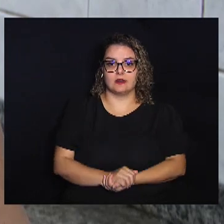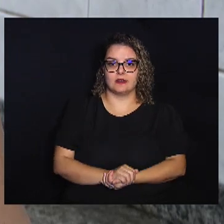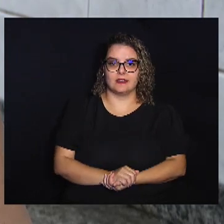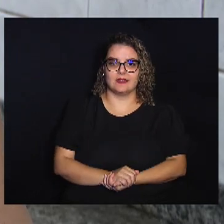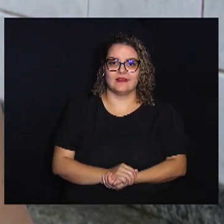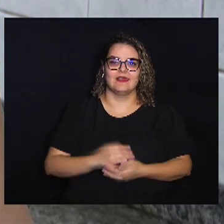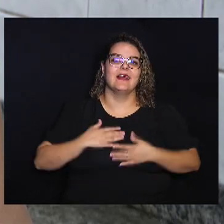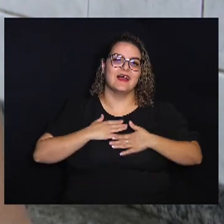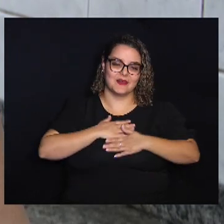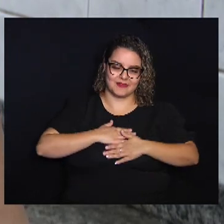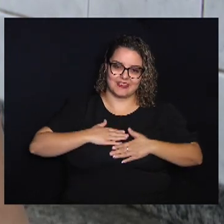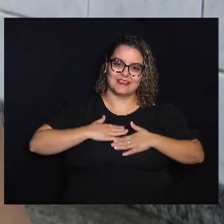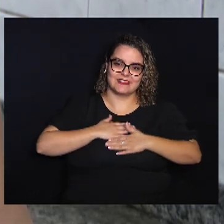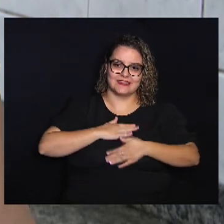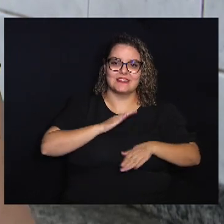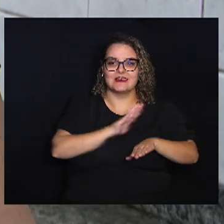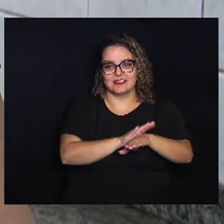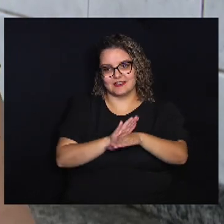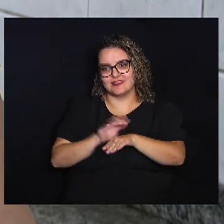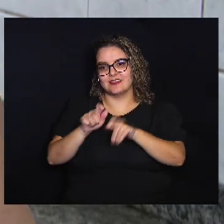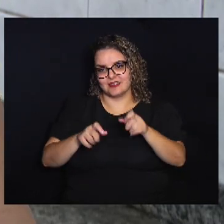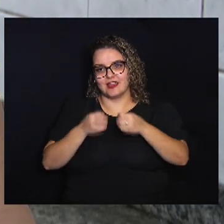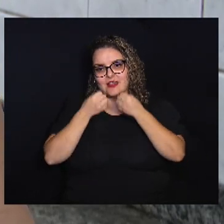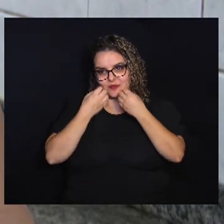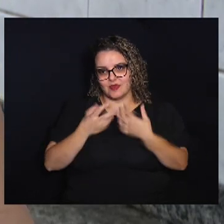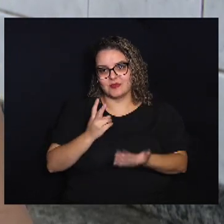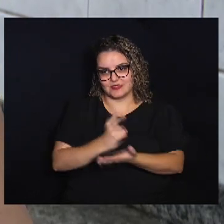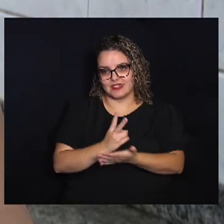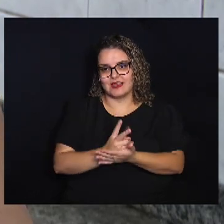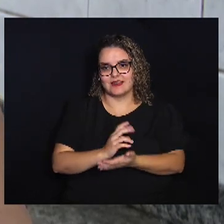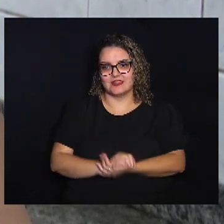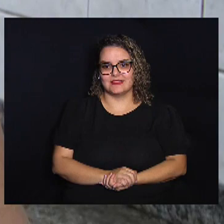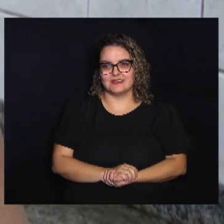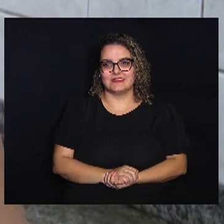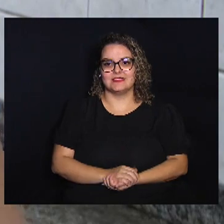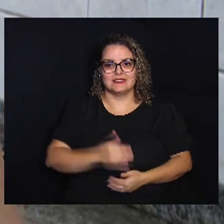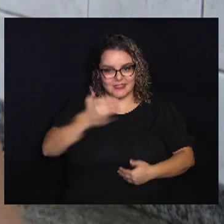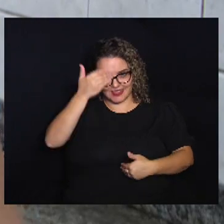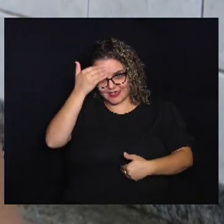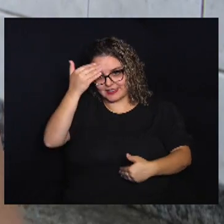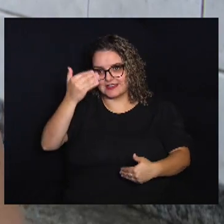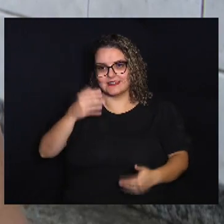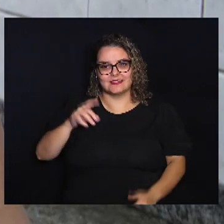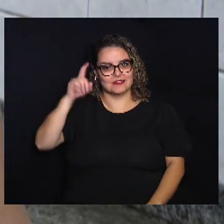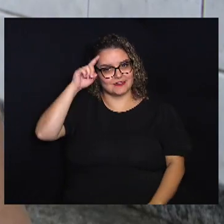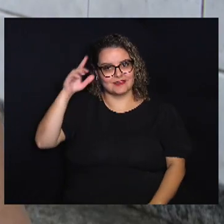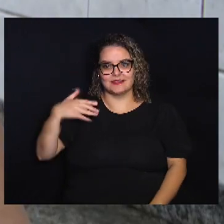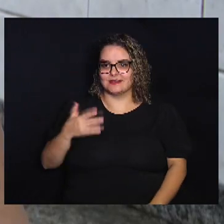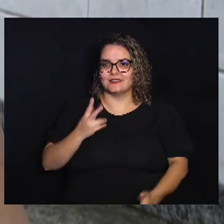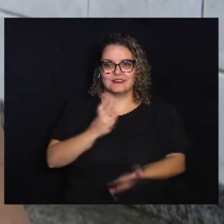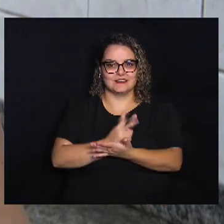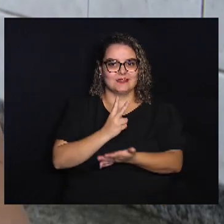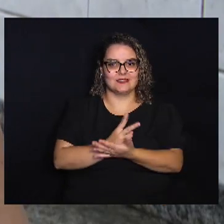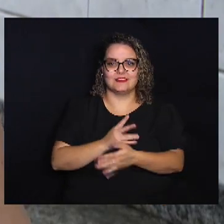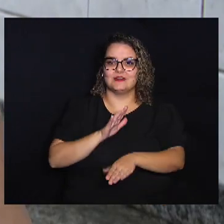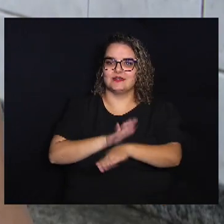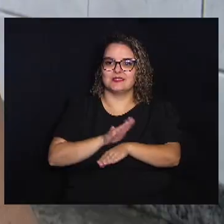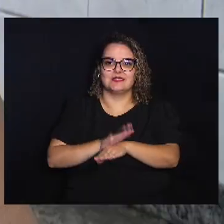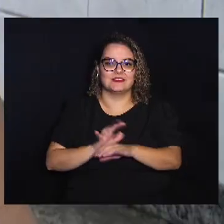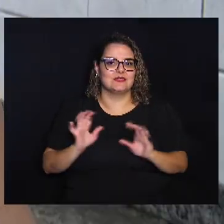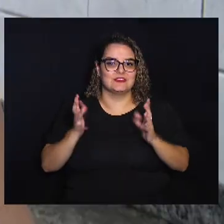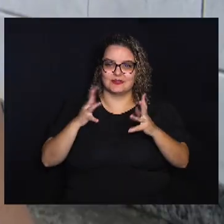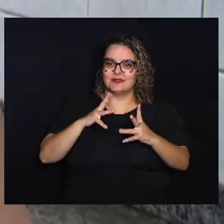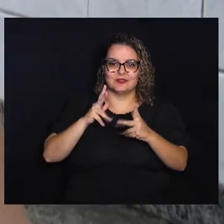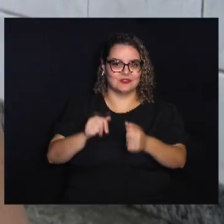Ai, gostoso, viu? Ajudar o próximo sempre é bom, né? Então, é gratificante a gente estar aqui direto Direto, ajudando, nas festas, em